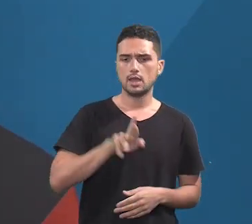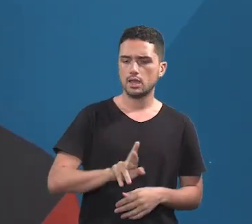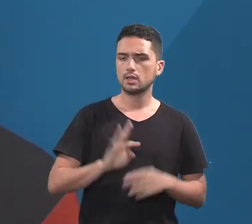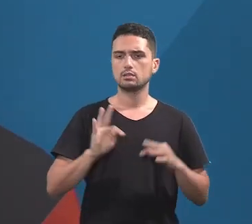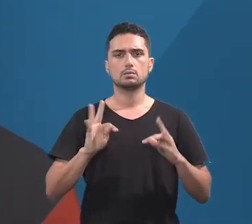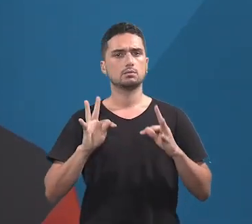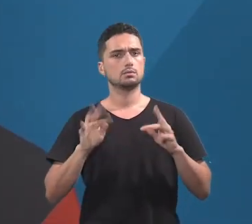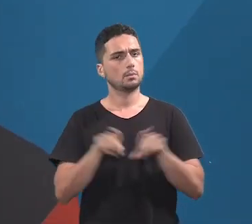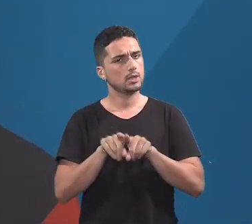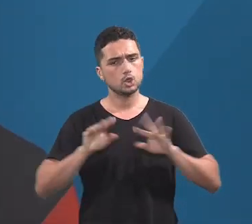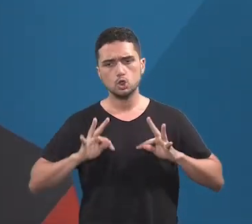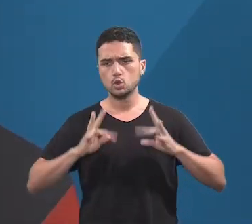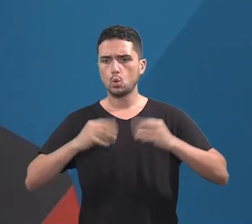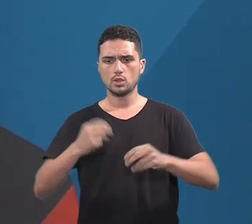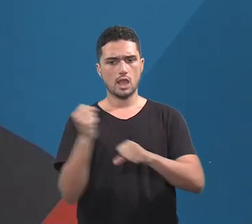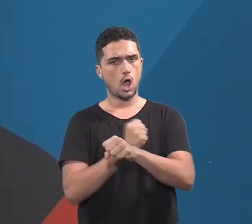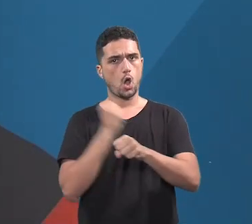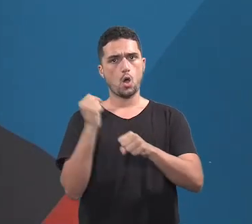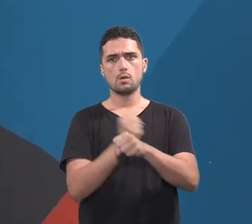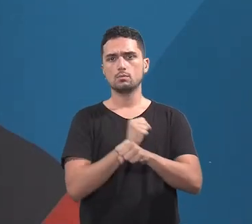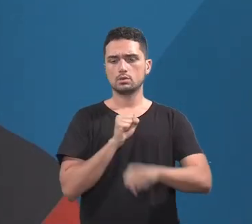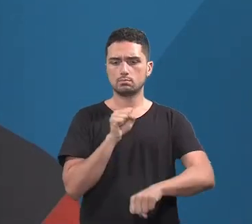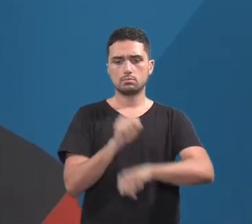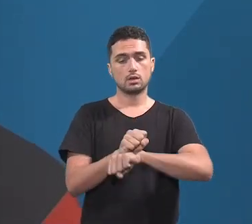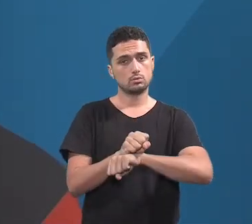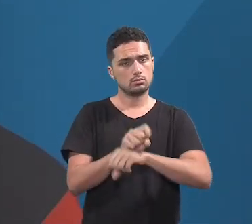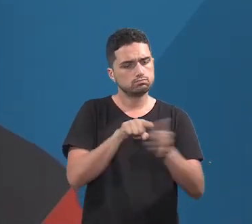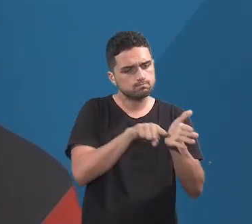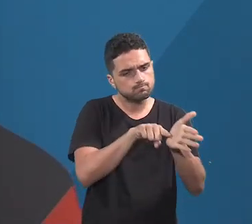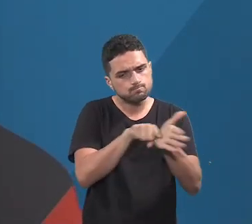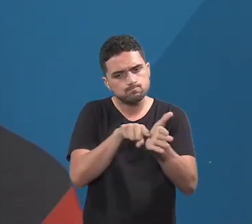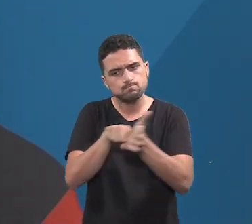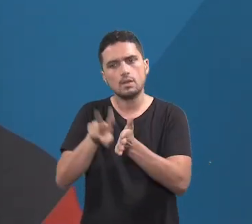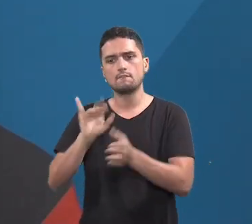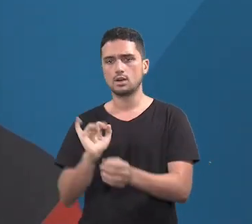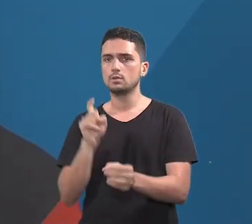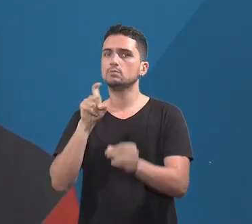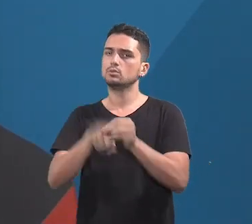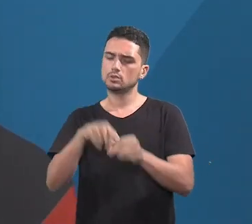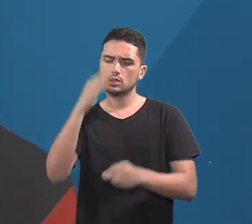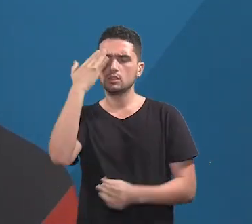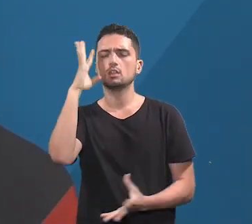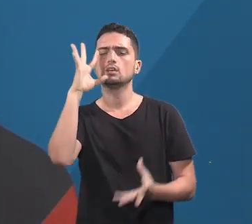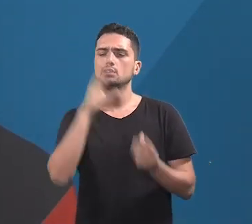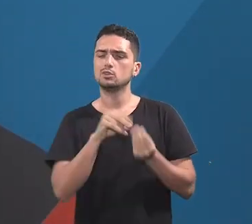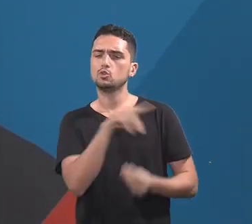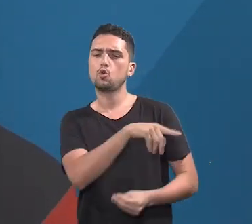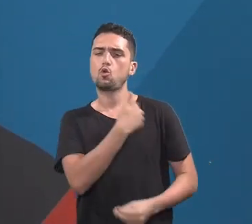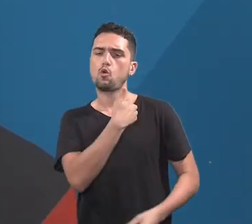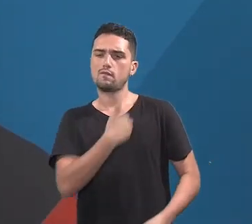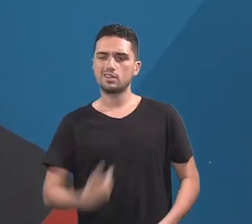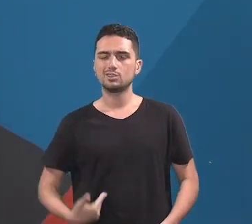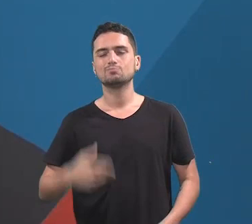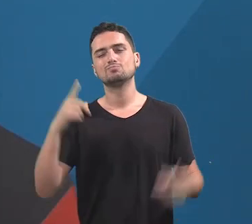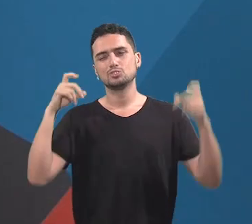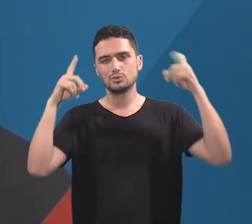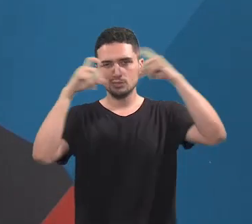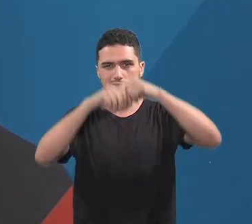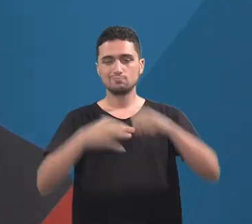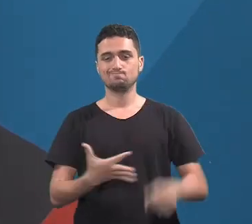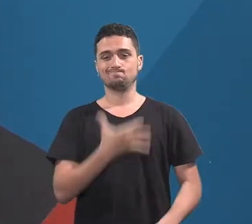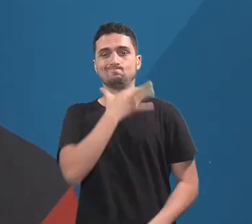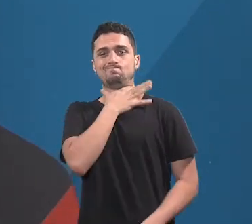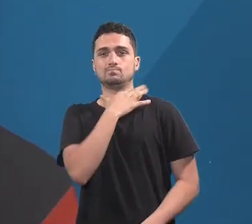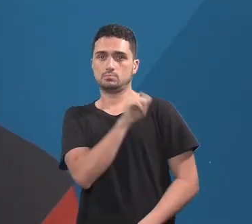precisa estar retomando todas as obras que estão paradas. A gente entende perfeitamente a dificuldade do governador diante